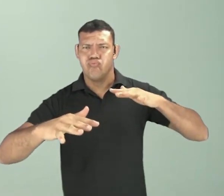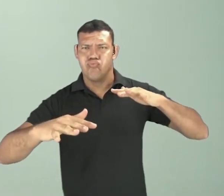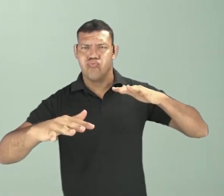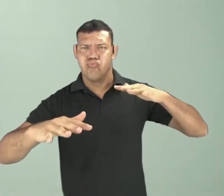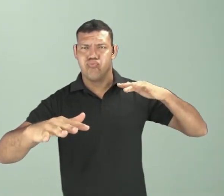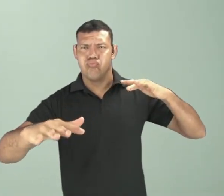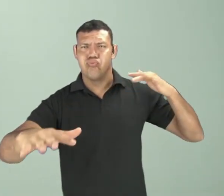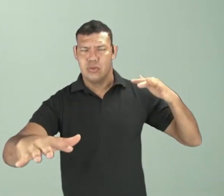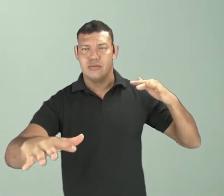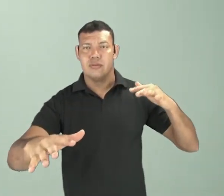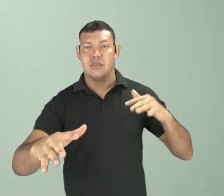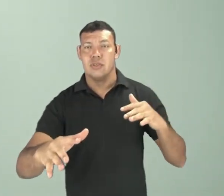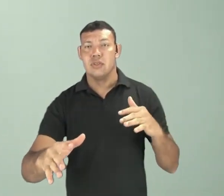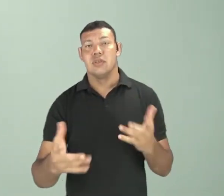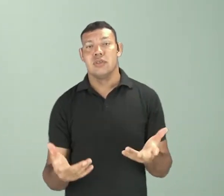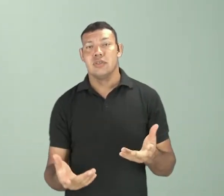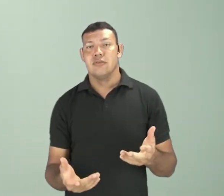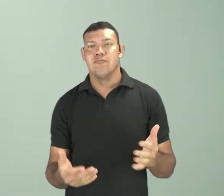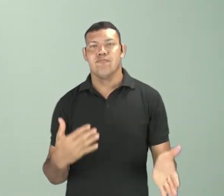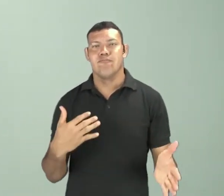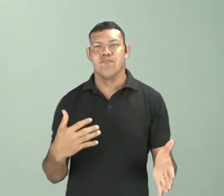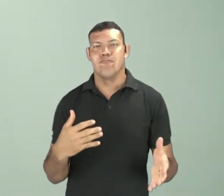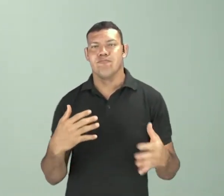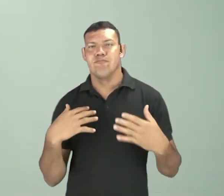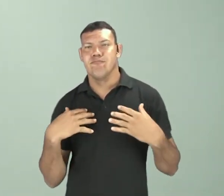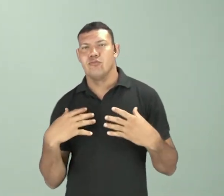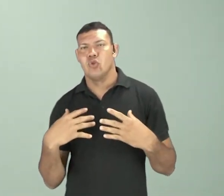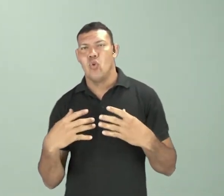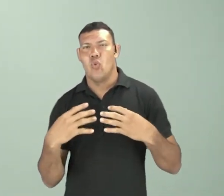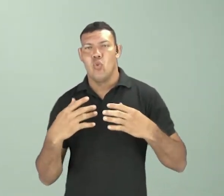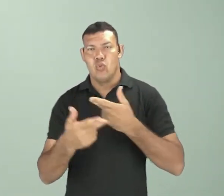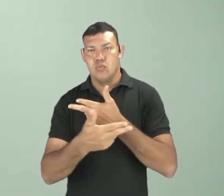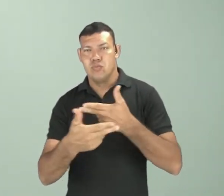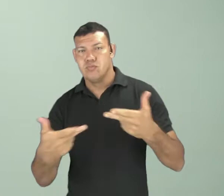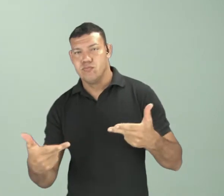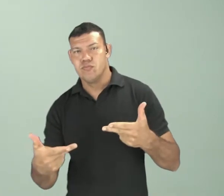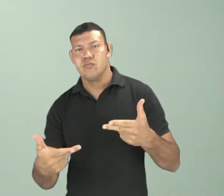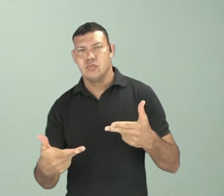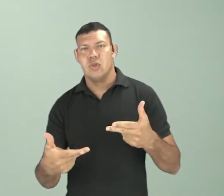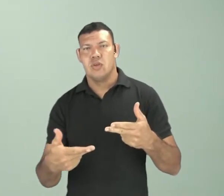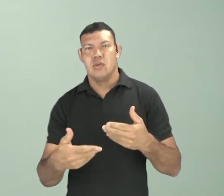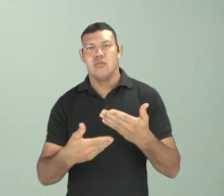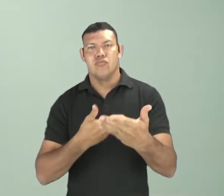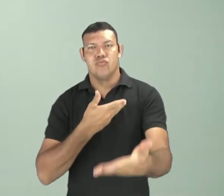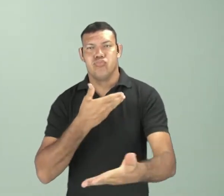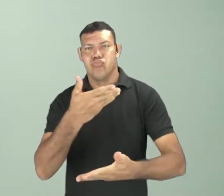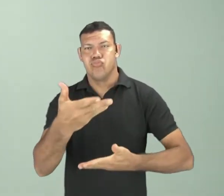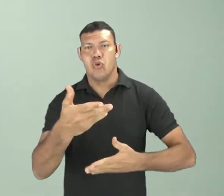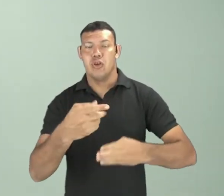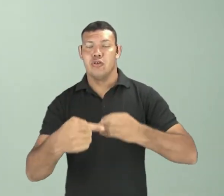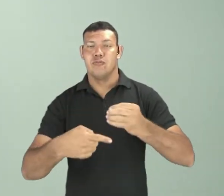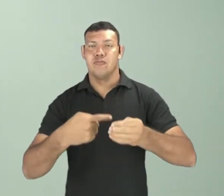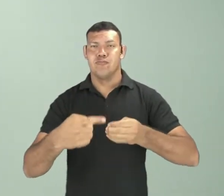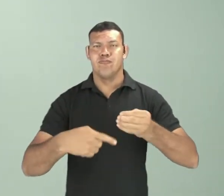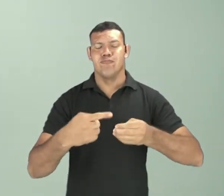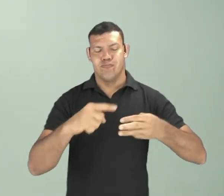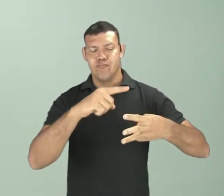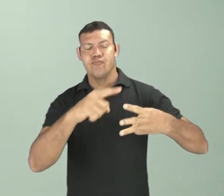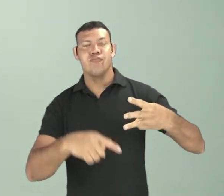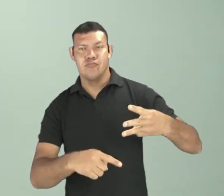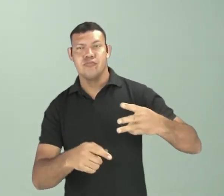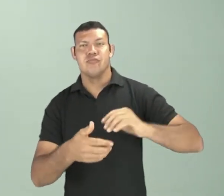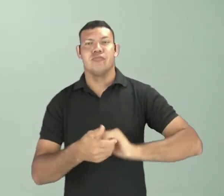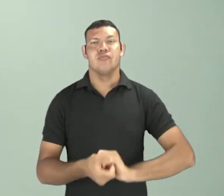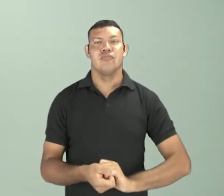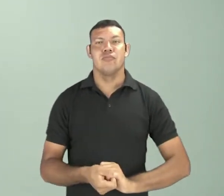onde todos os corpos de modo geral eles emitem radiação. E dessas três formas distintas que eu falei para